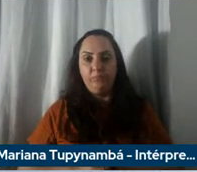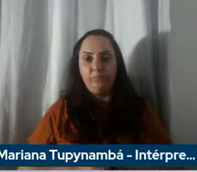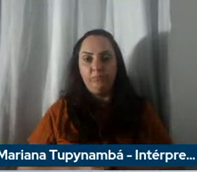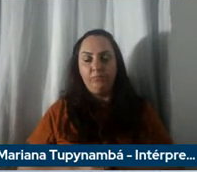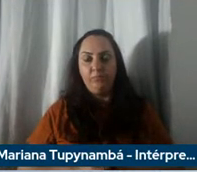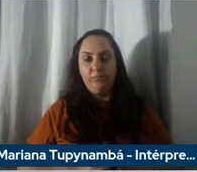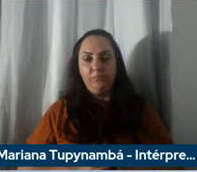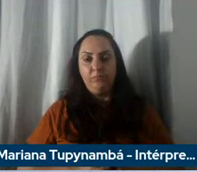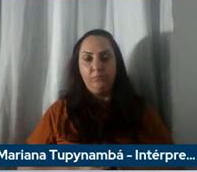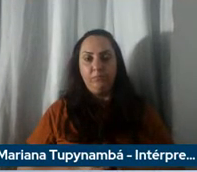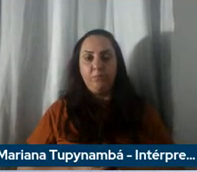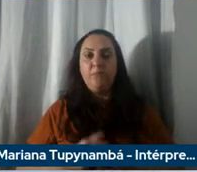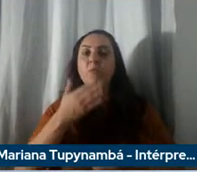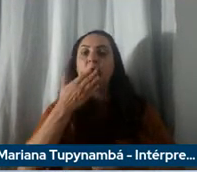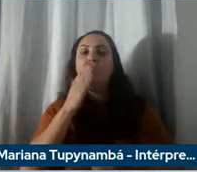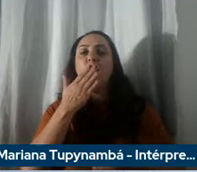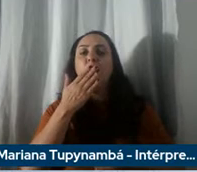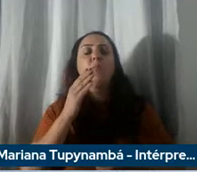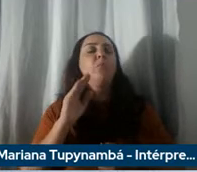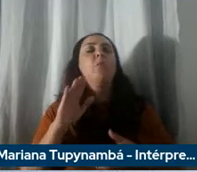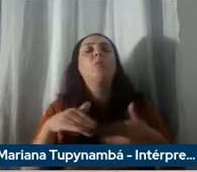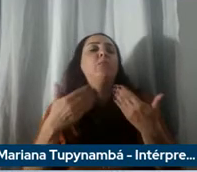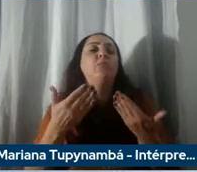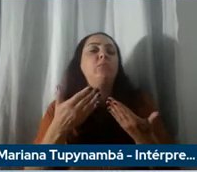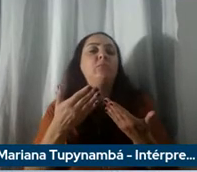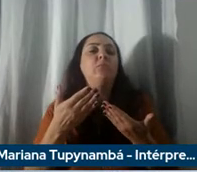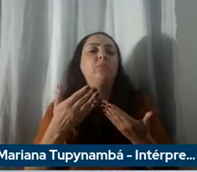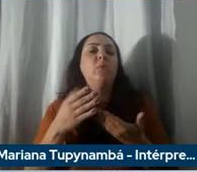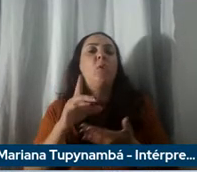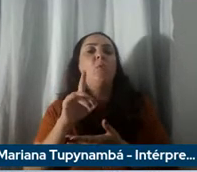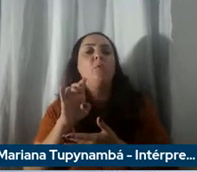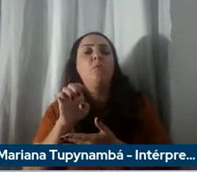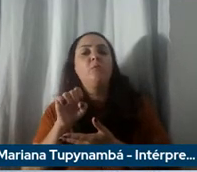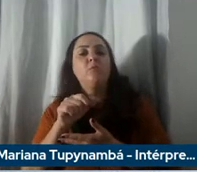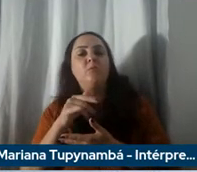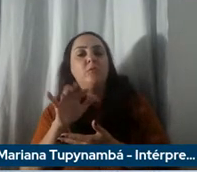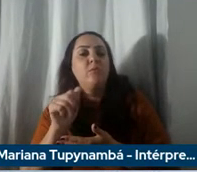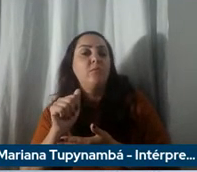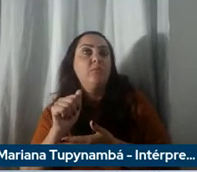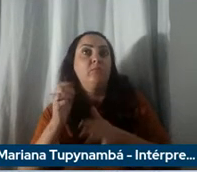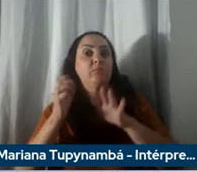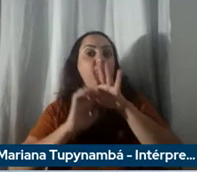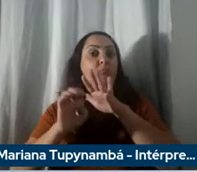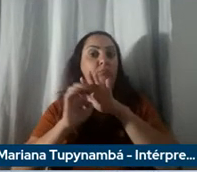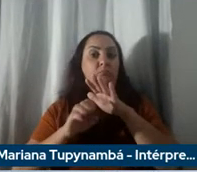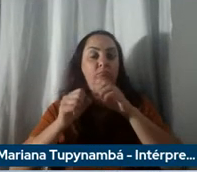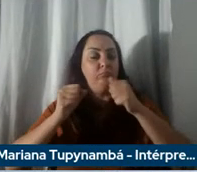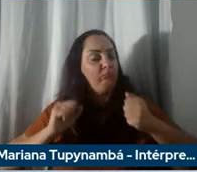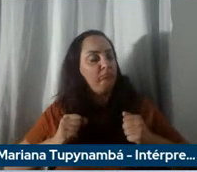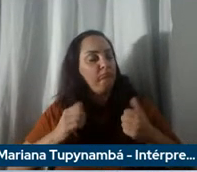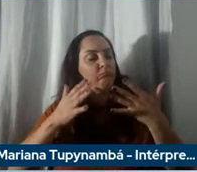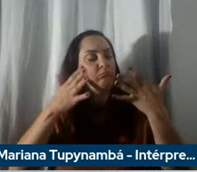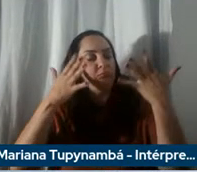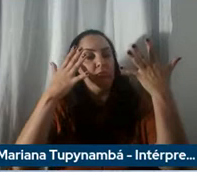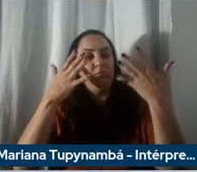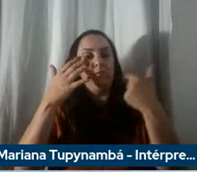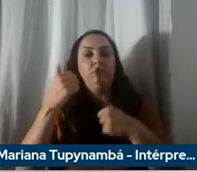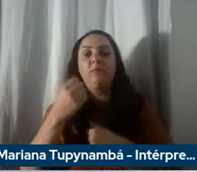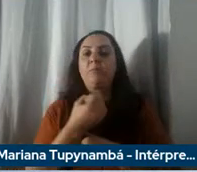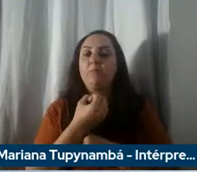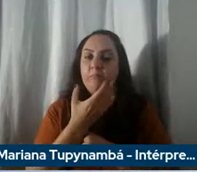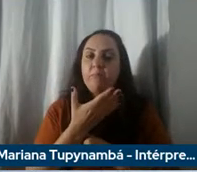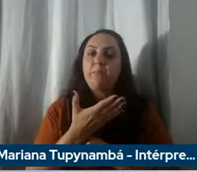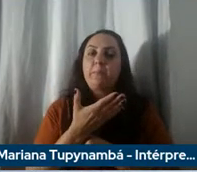ok quais são os desafios então dessa indústria que tanto nos apaixona por nós de Betim Goiana